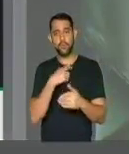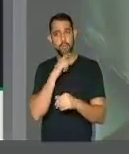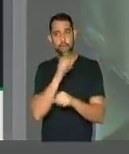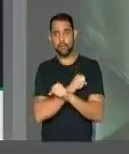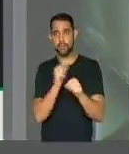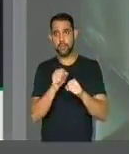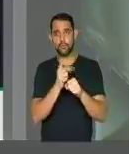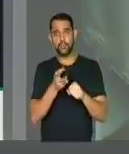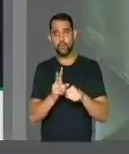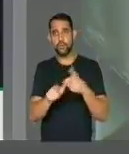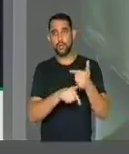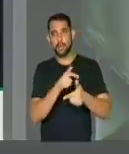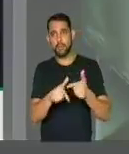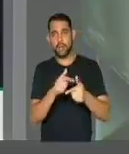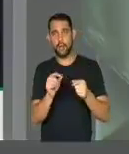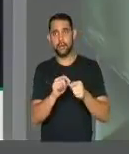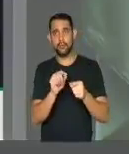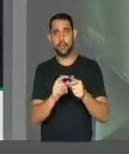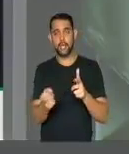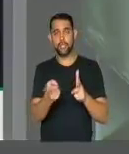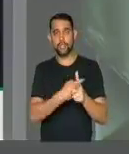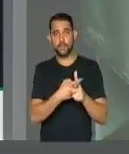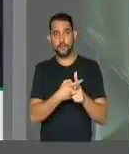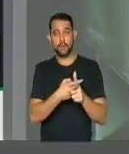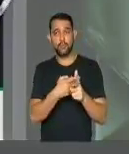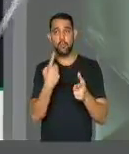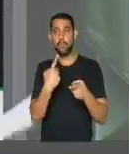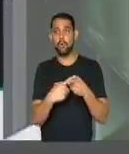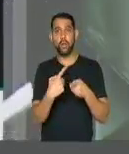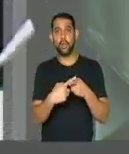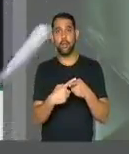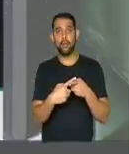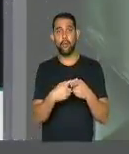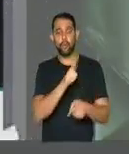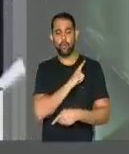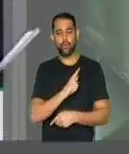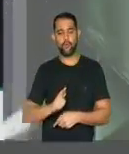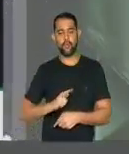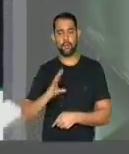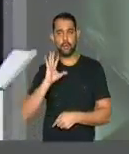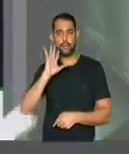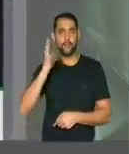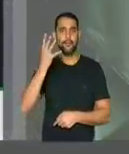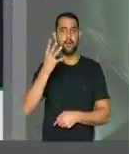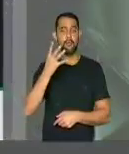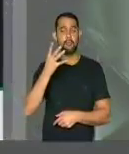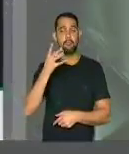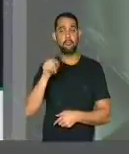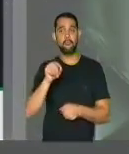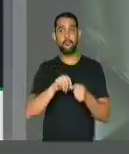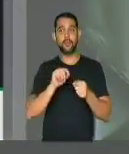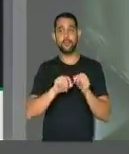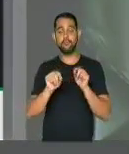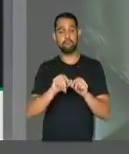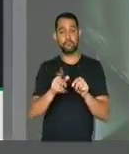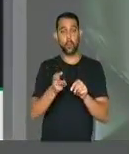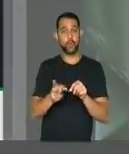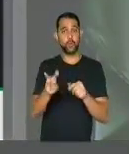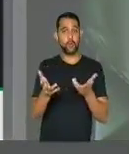condição de trabalho, estão inadimplentes, porque este governo resolveu assim fazer,